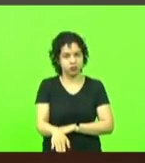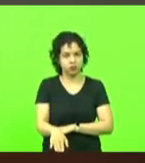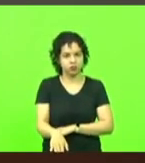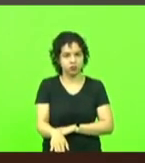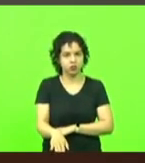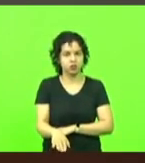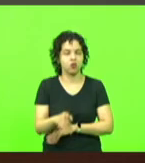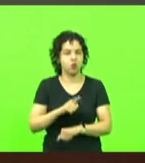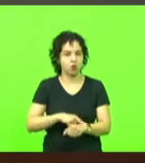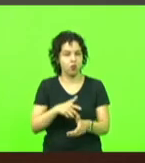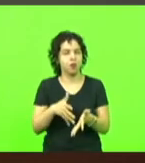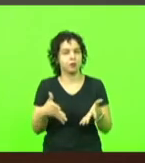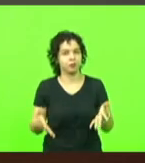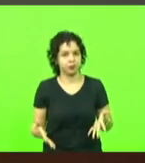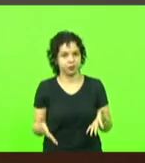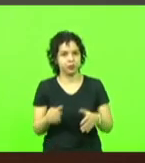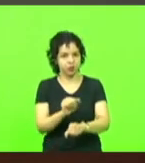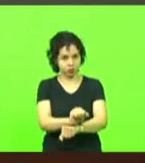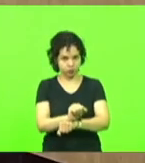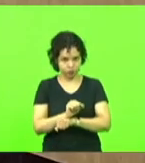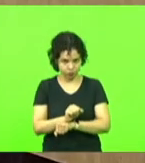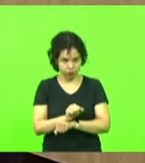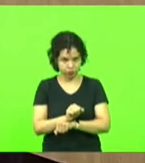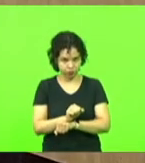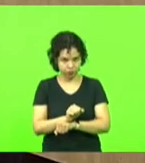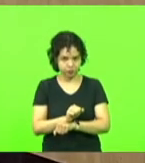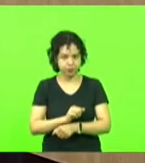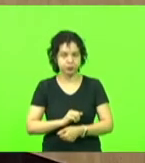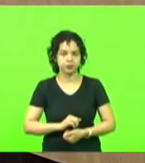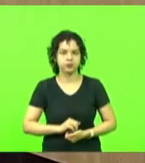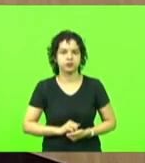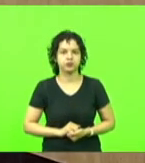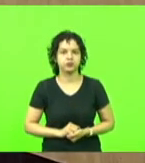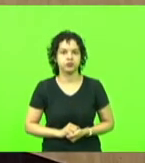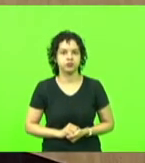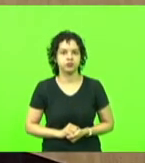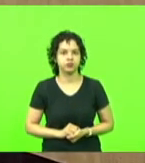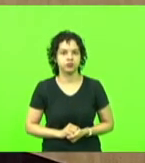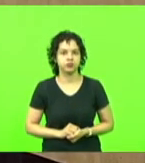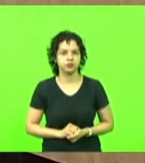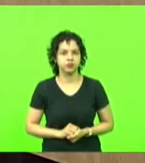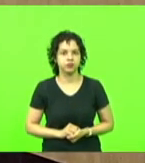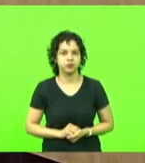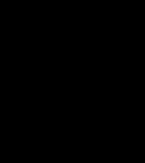grande expediente. Está suspensa a presente sessão.